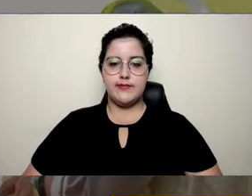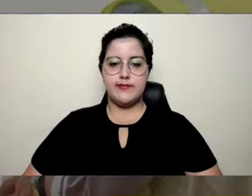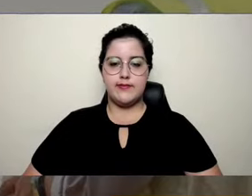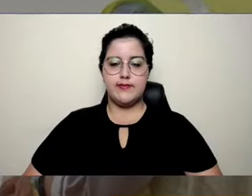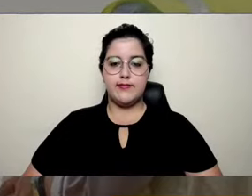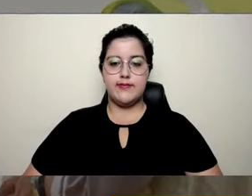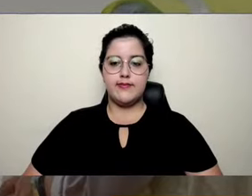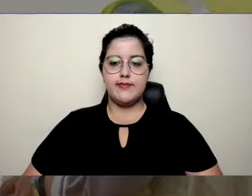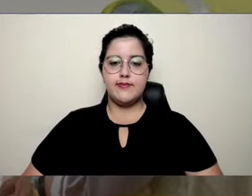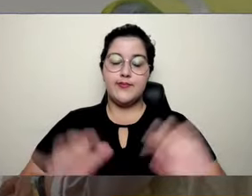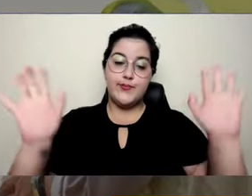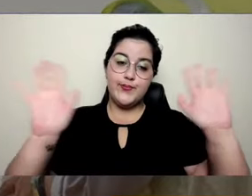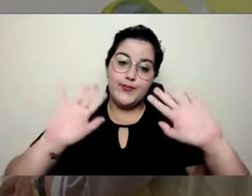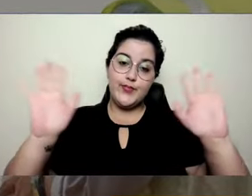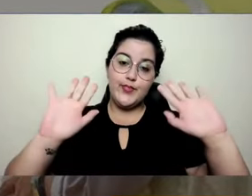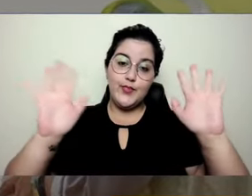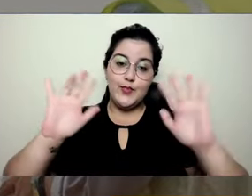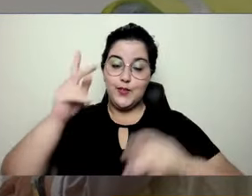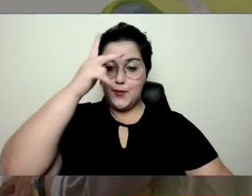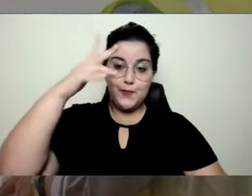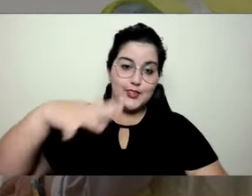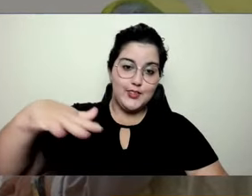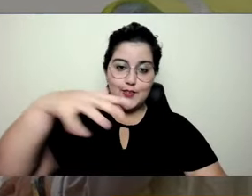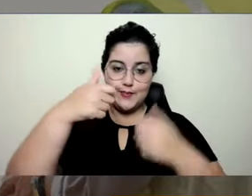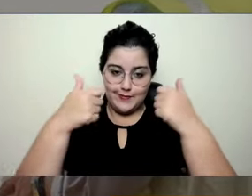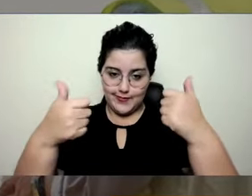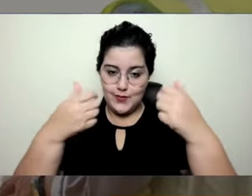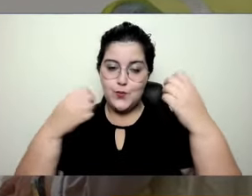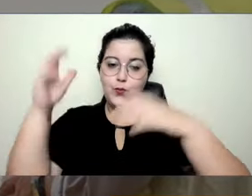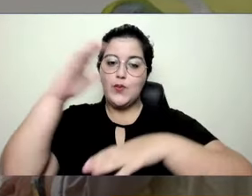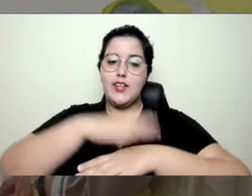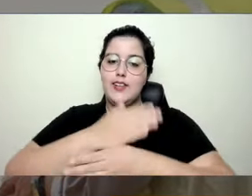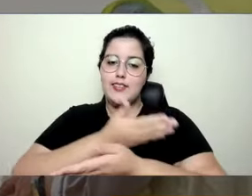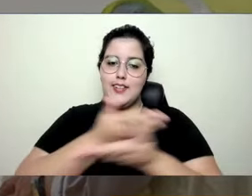Olá, pessoal, boa tarde.